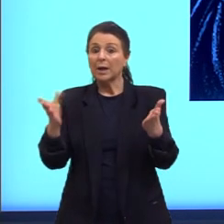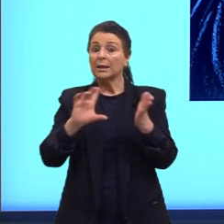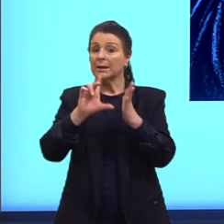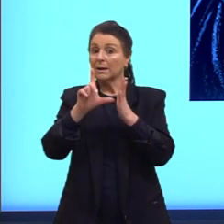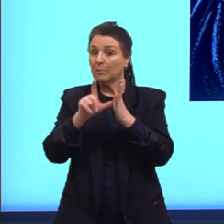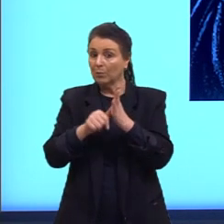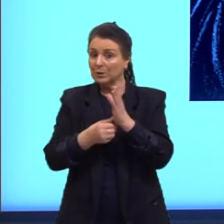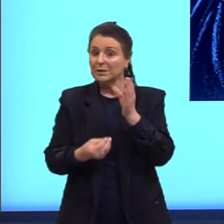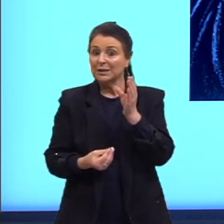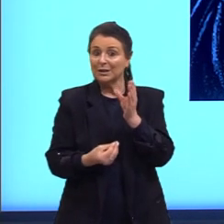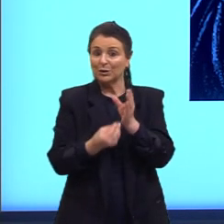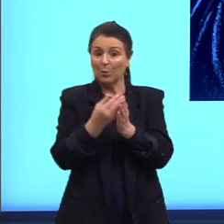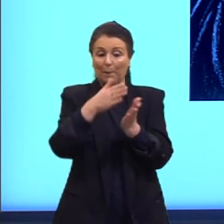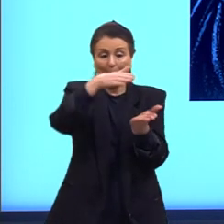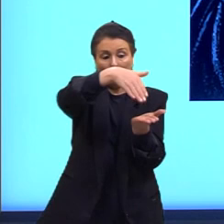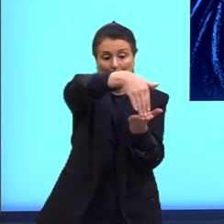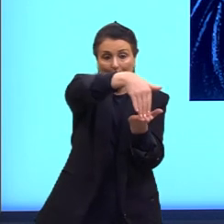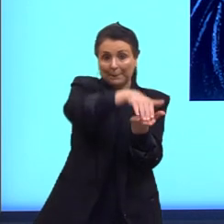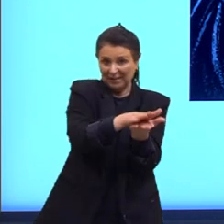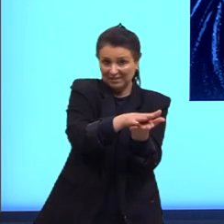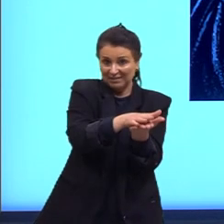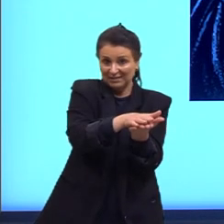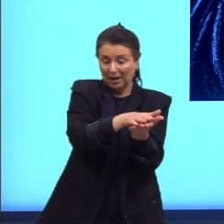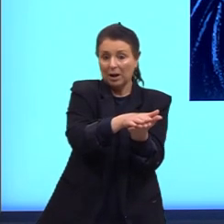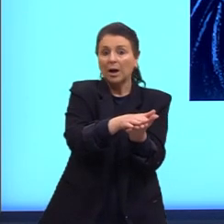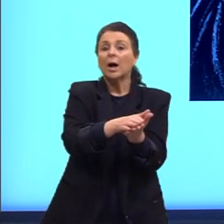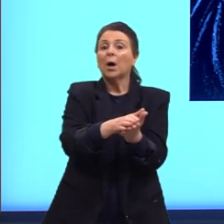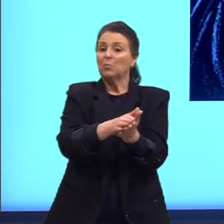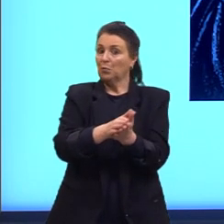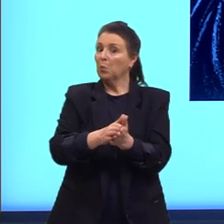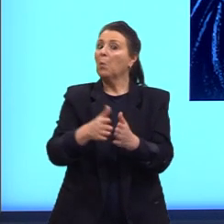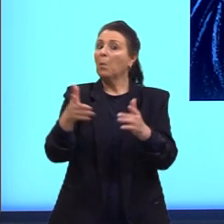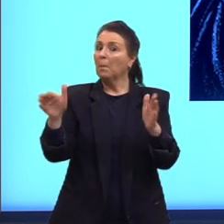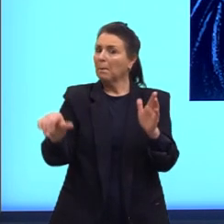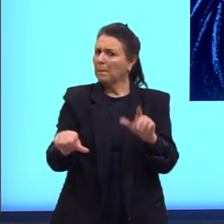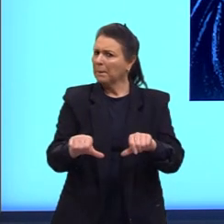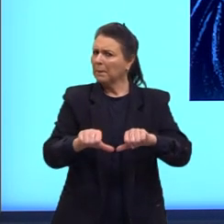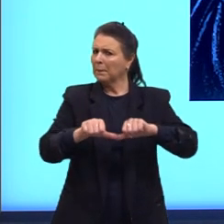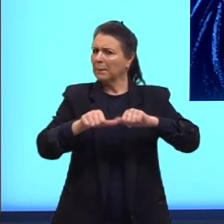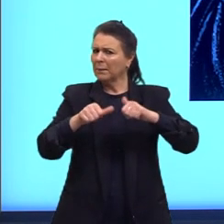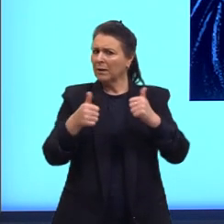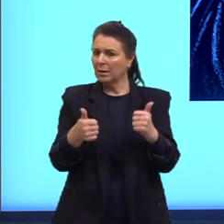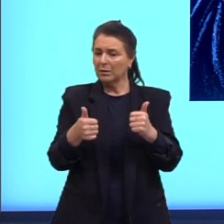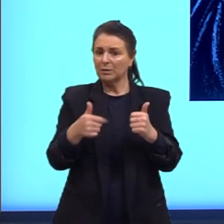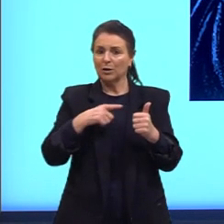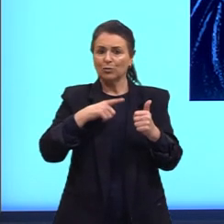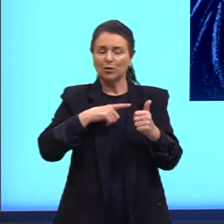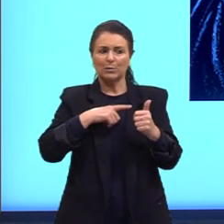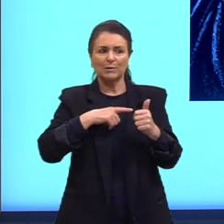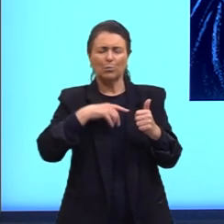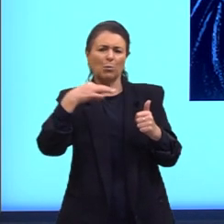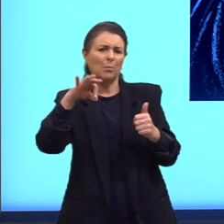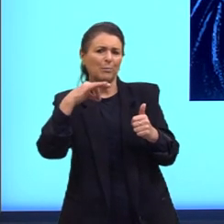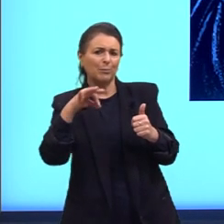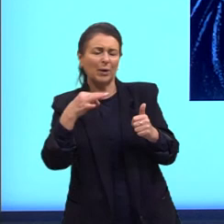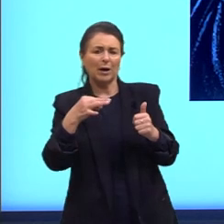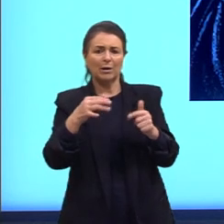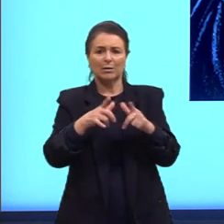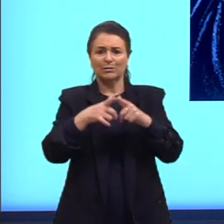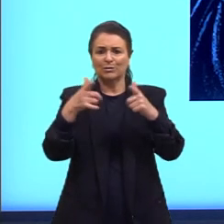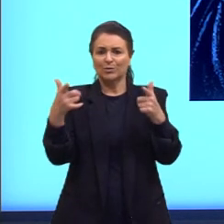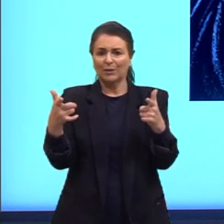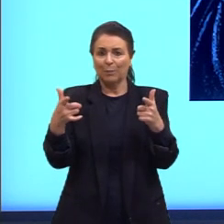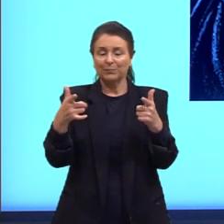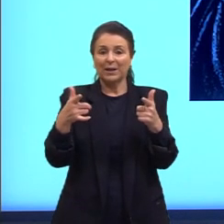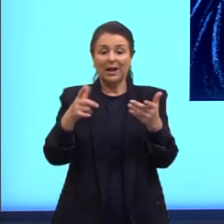prensa, a gente vai ter uma modernização. A gente cria ali uma página, por exemplo, do jornal, que era